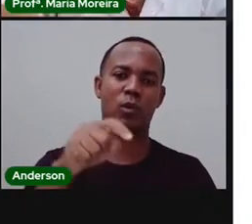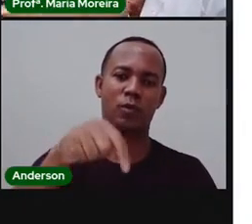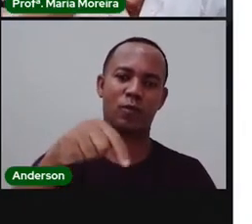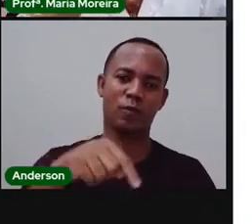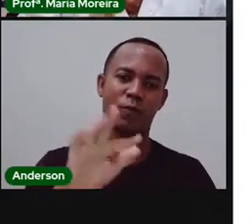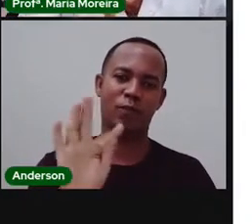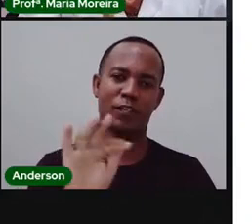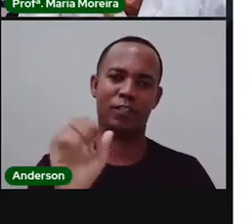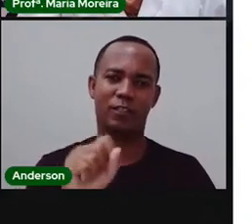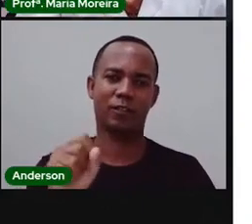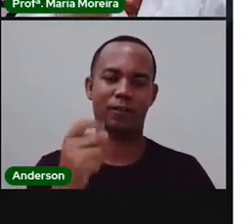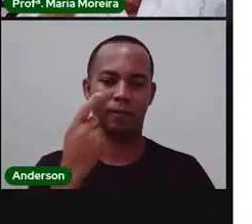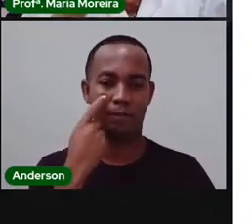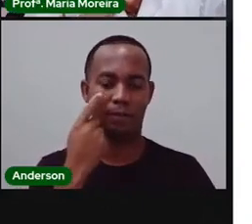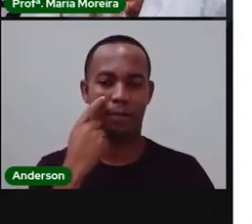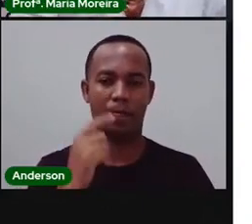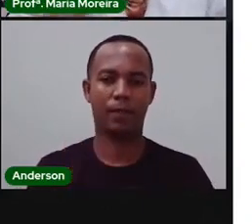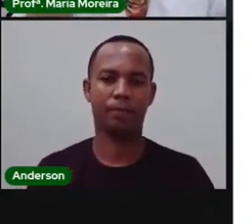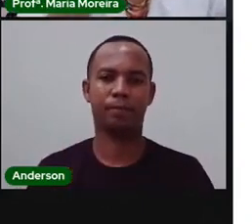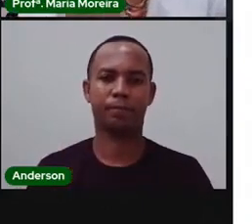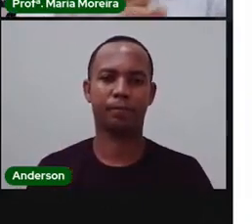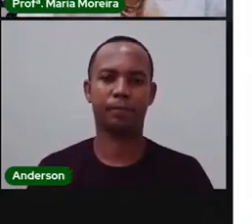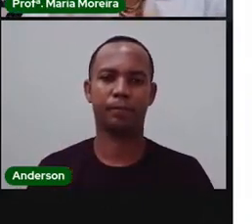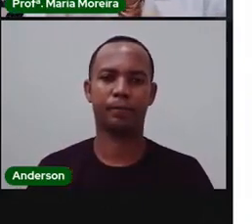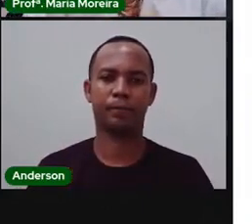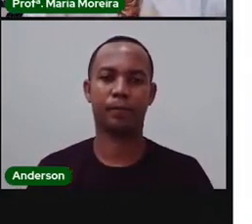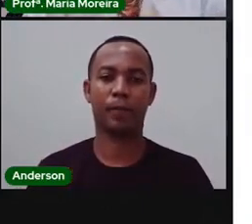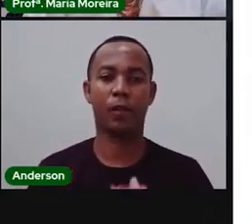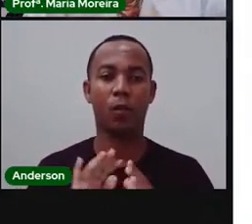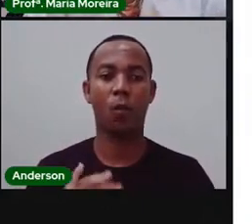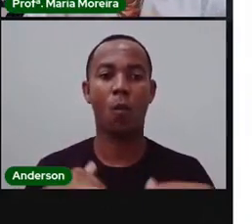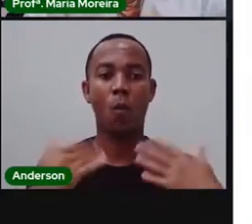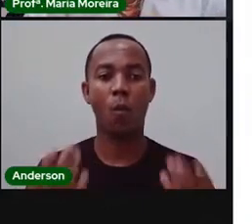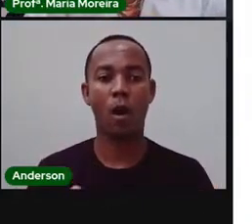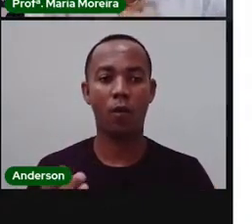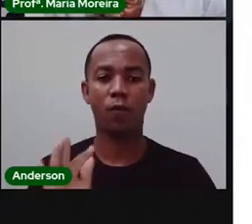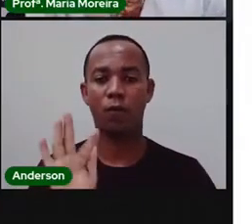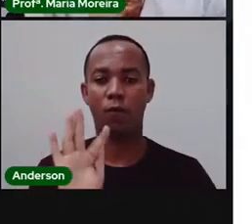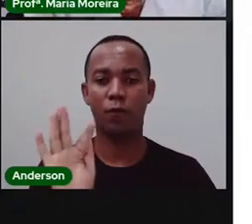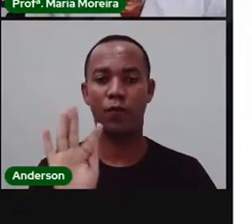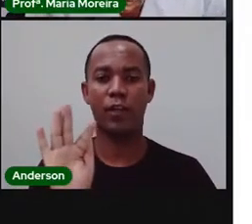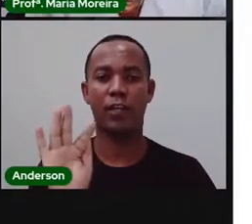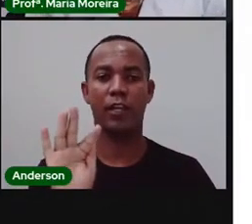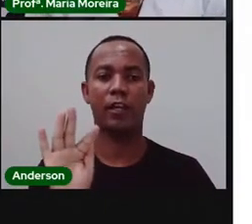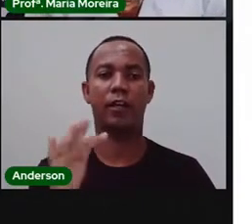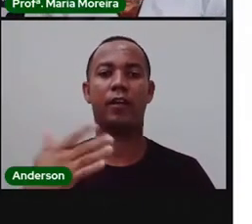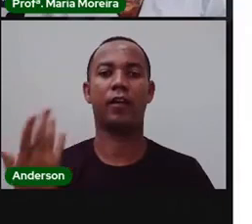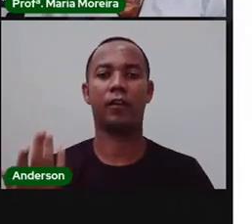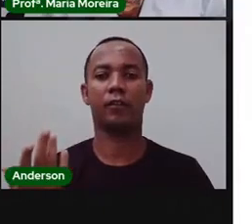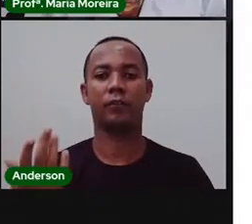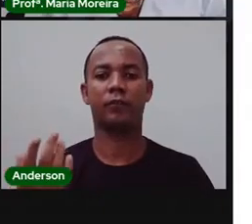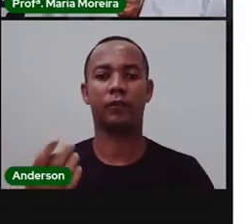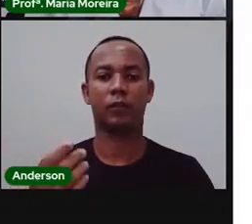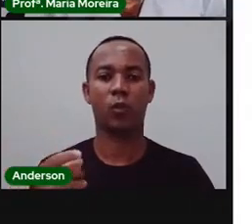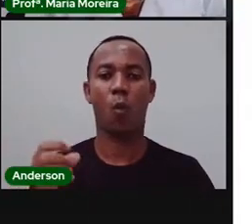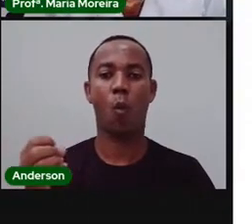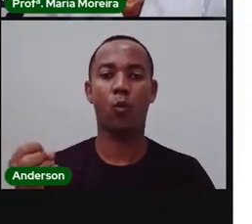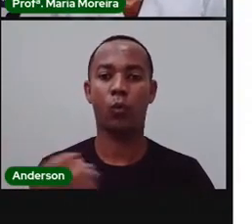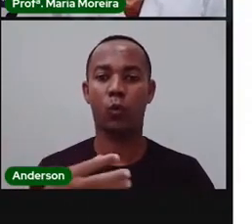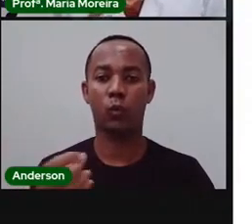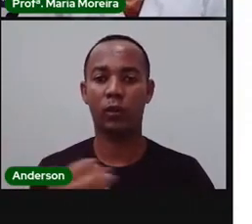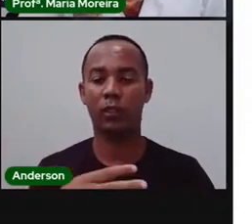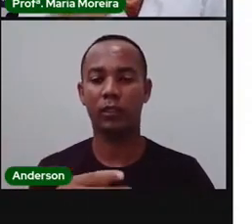passada. Vamos lá. Bom, qual é a outra Feira Livre que a gente conhece? Estação Nova, né?